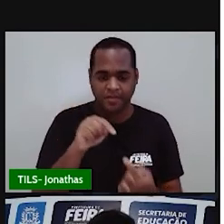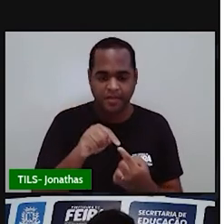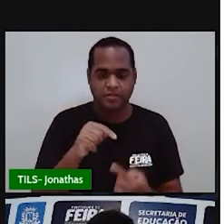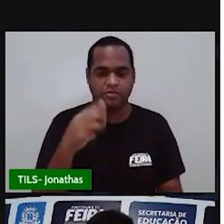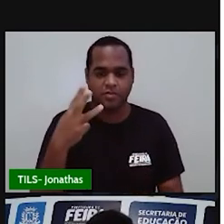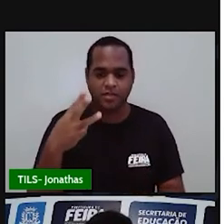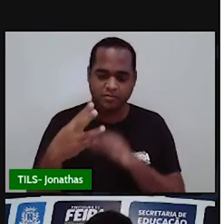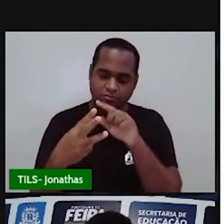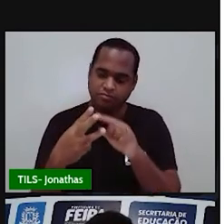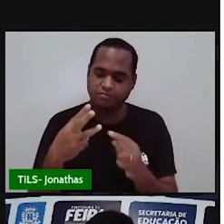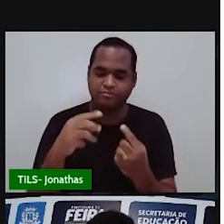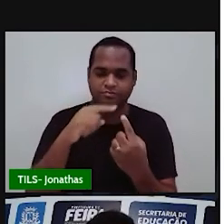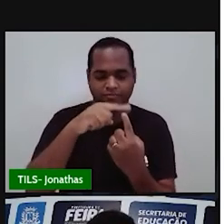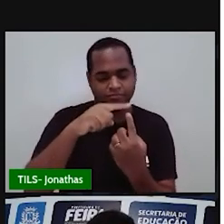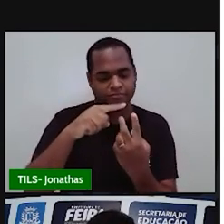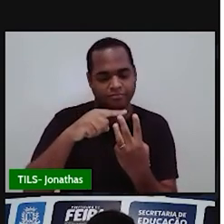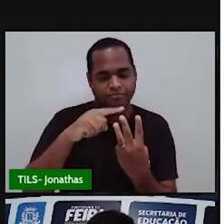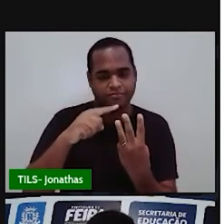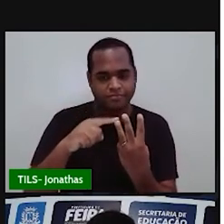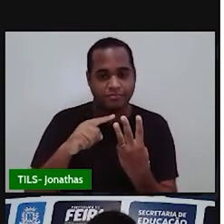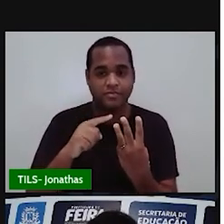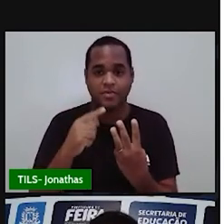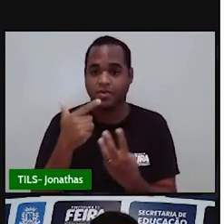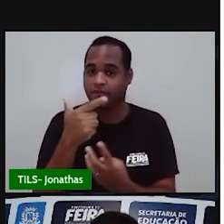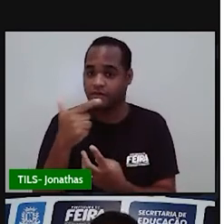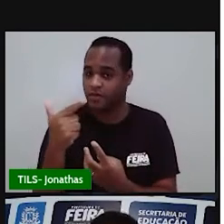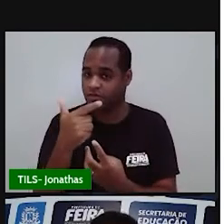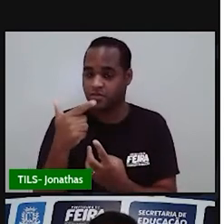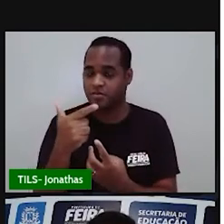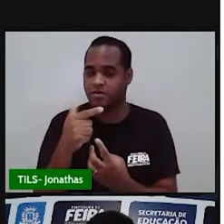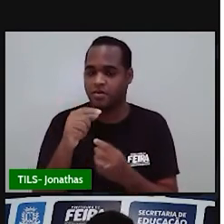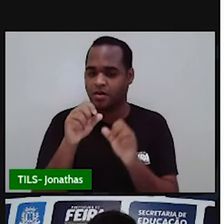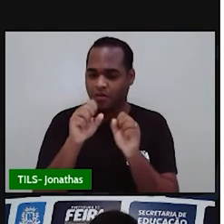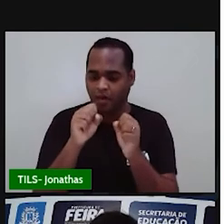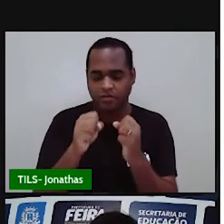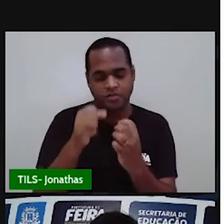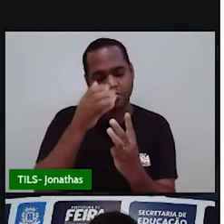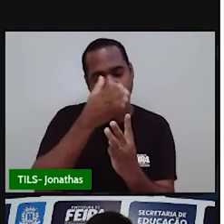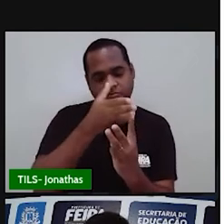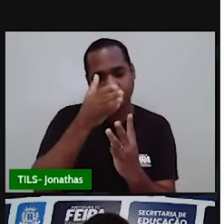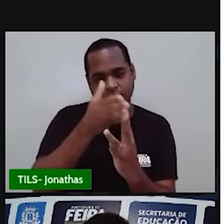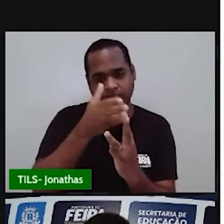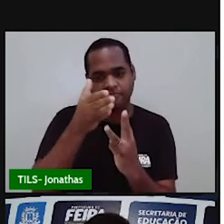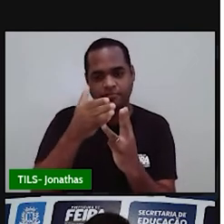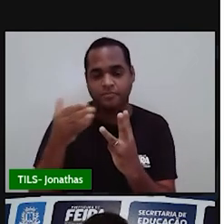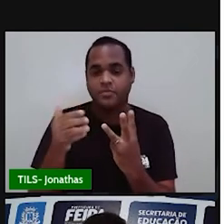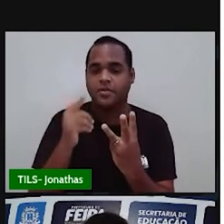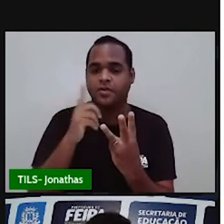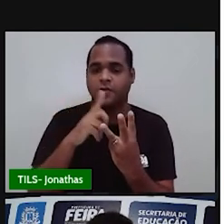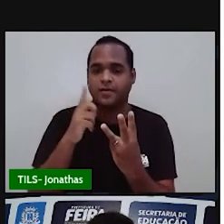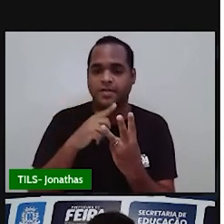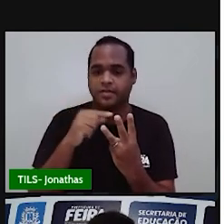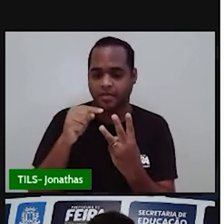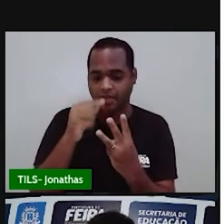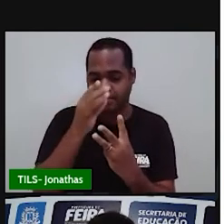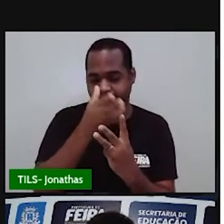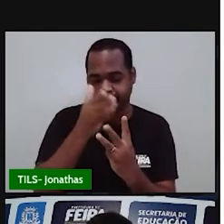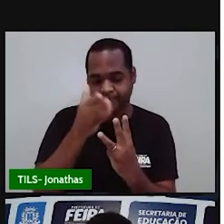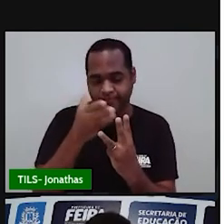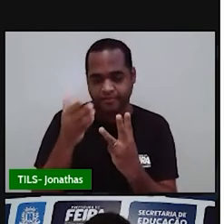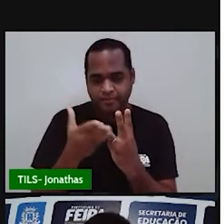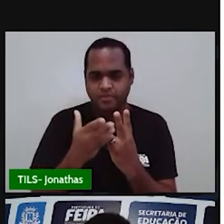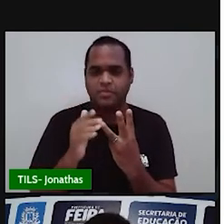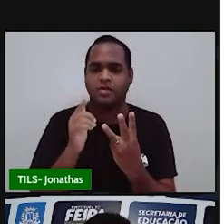Então, se eu pego esses 22 pontos e divido por três, já que são três notas,